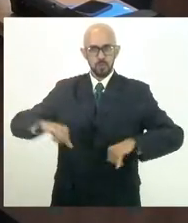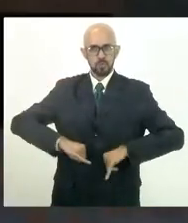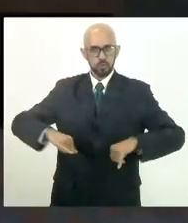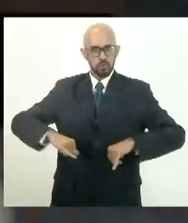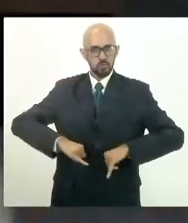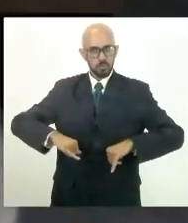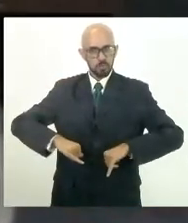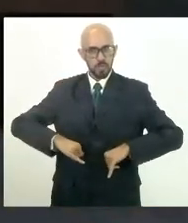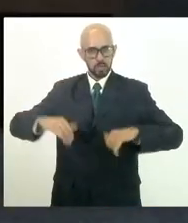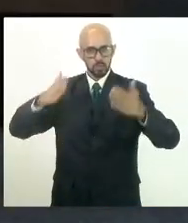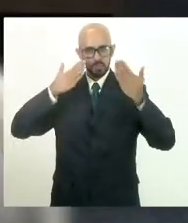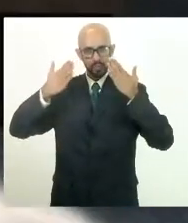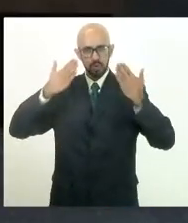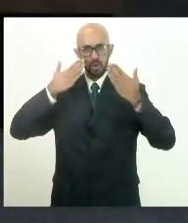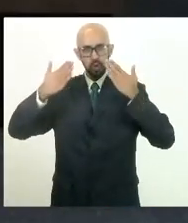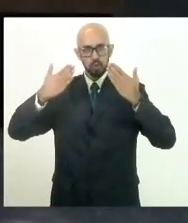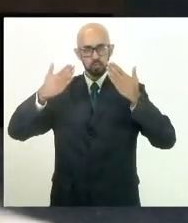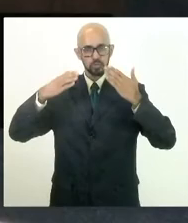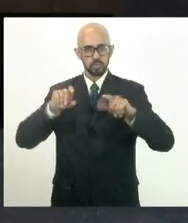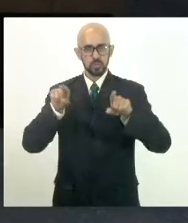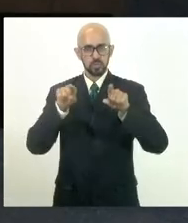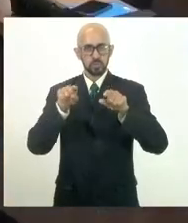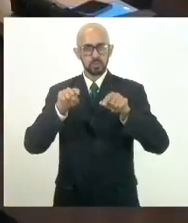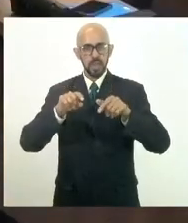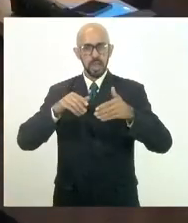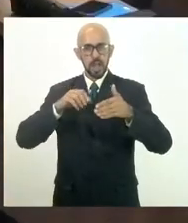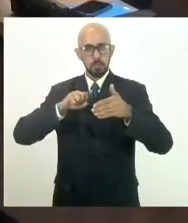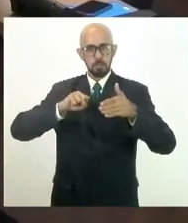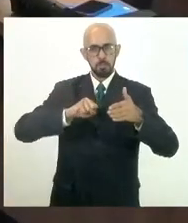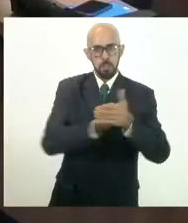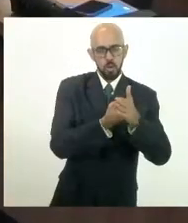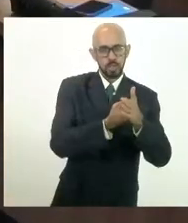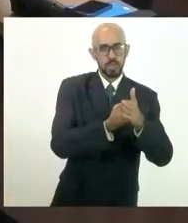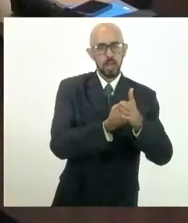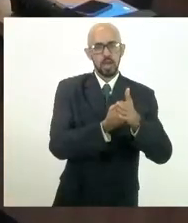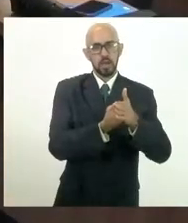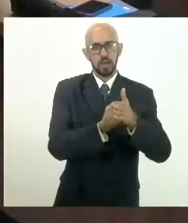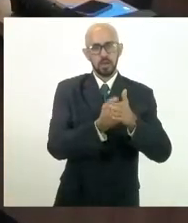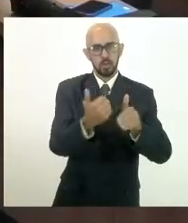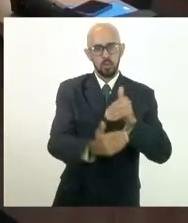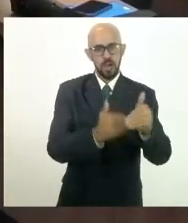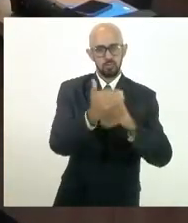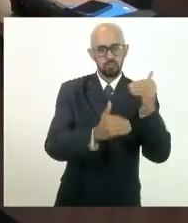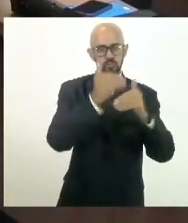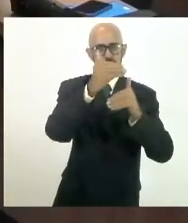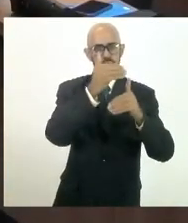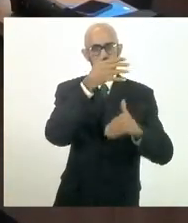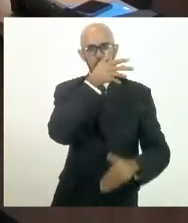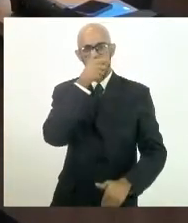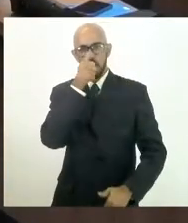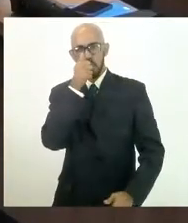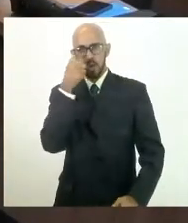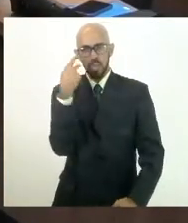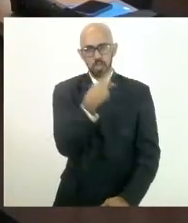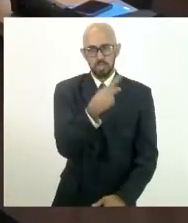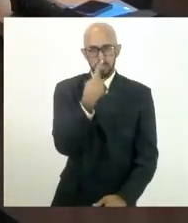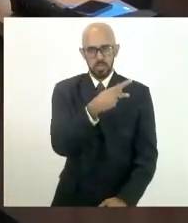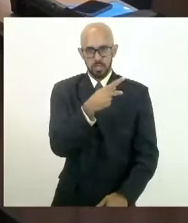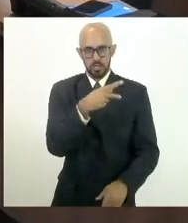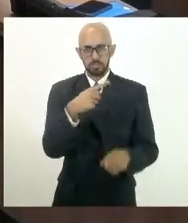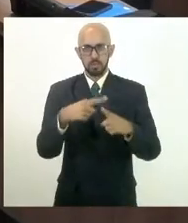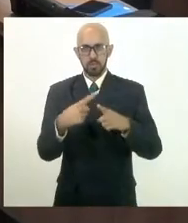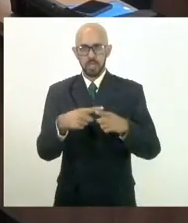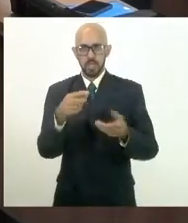ações no sentido de impedir o avanço na sua cura, porque ele está internado,